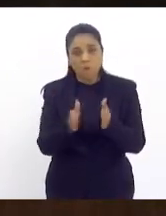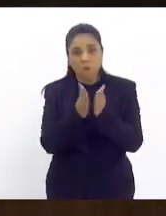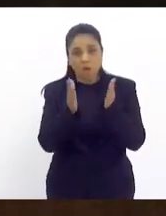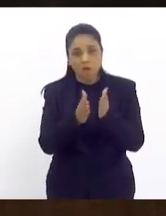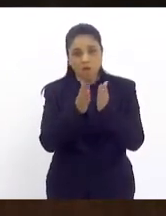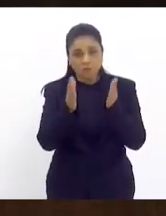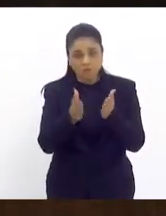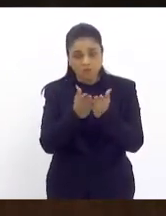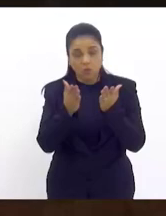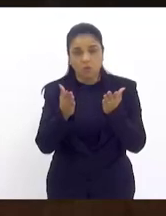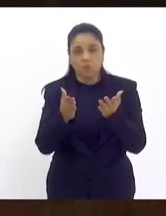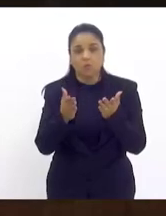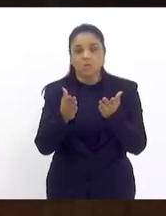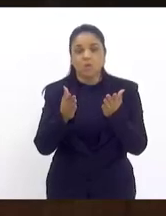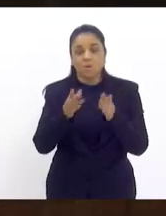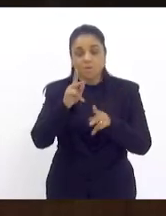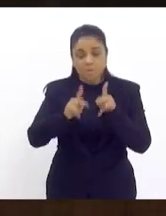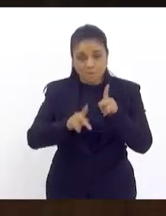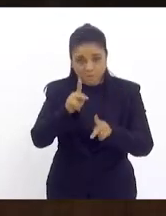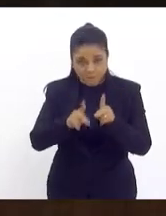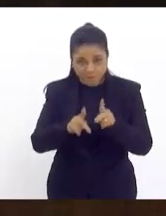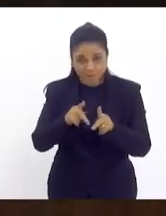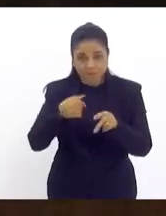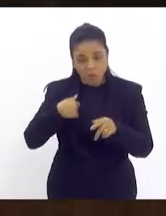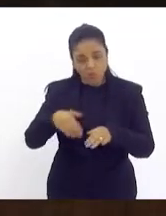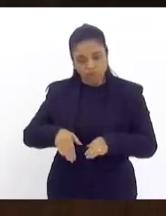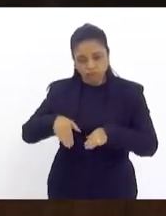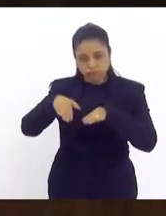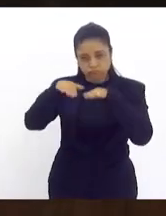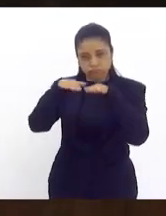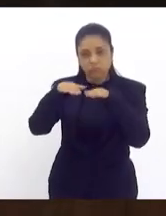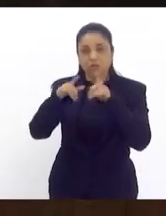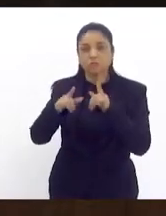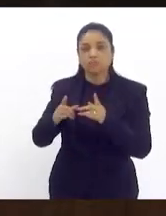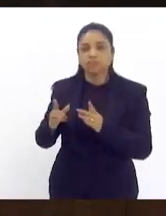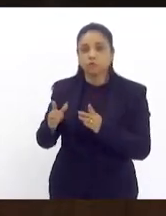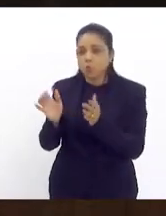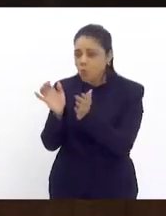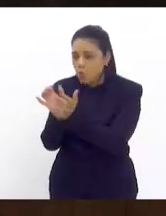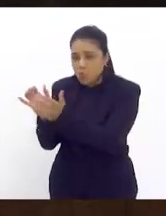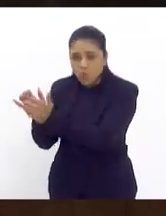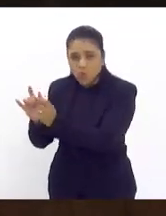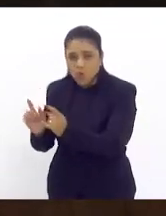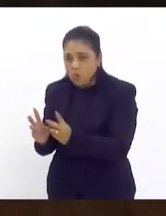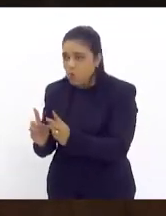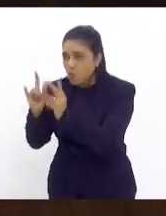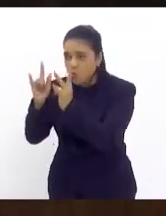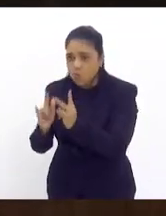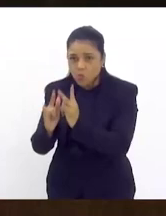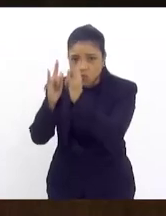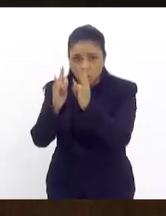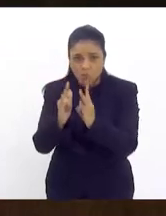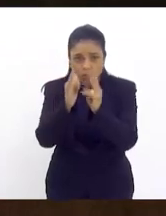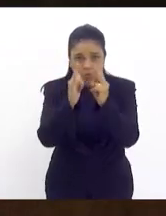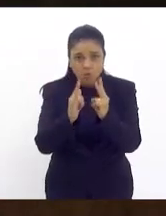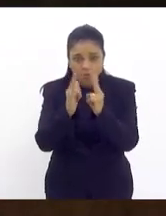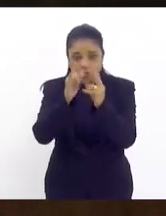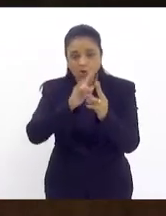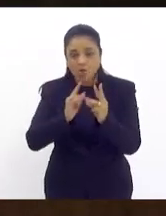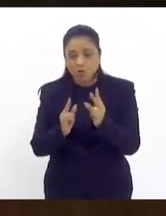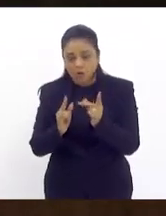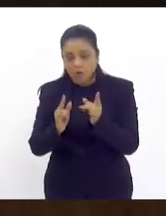crescemos em conjuntos da SEAB que são espalhados por todo o estado do Rio de Janeiro muitos concentrados aqui na